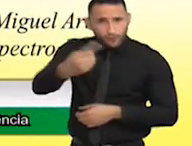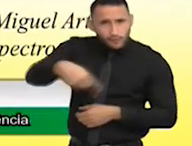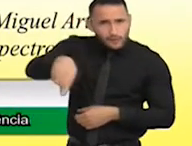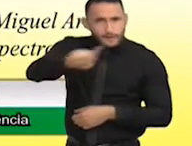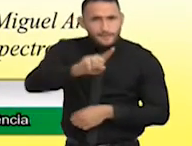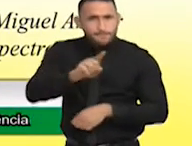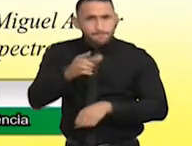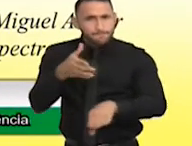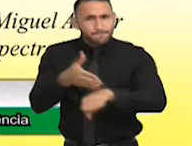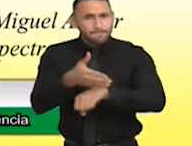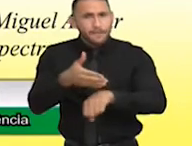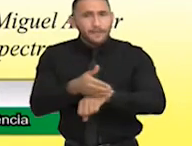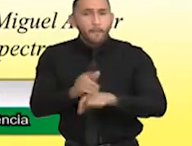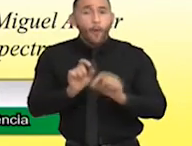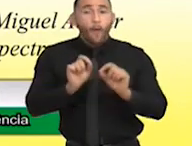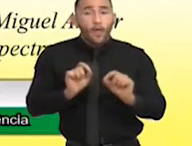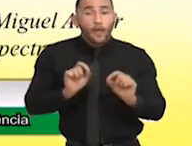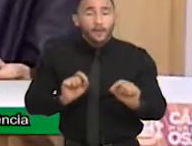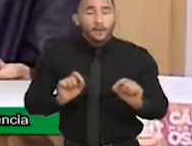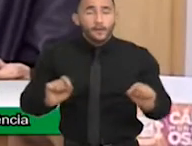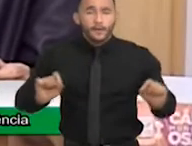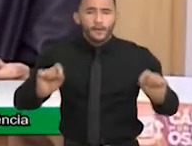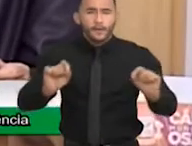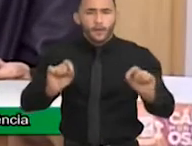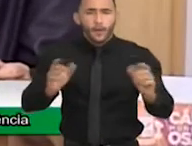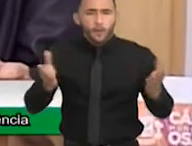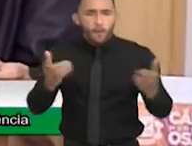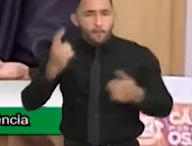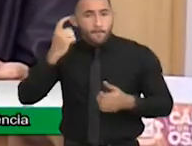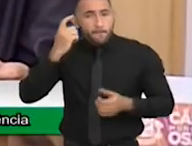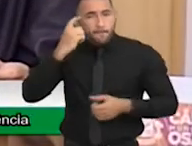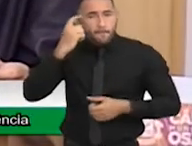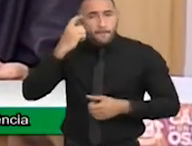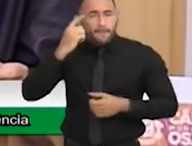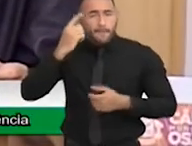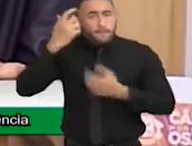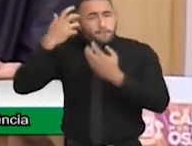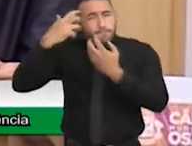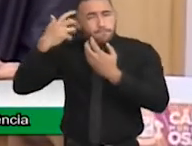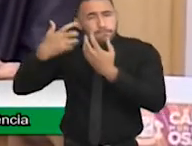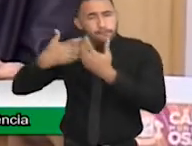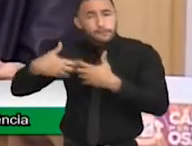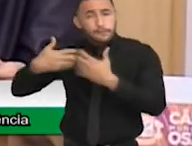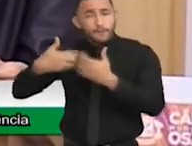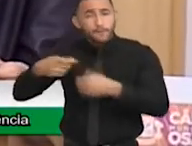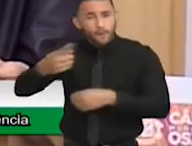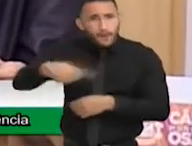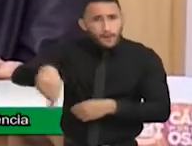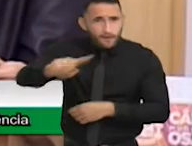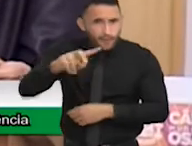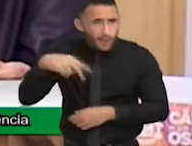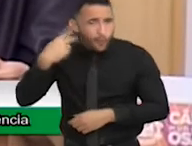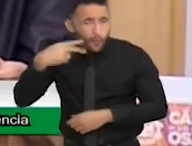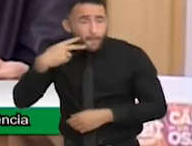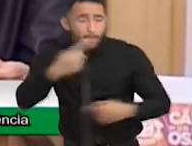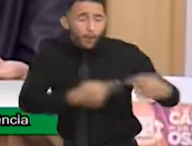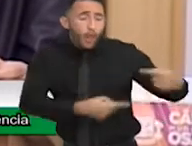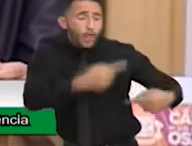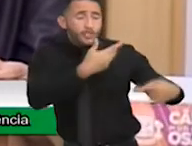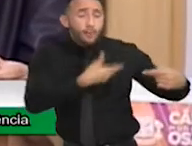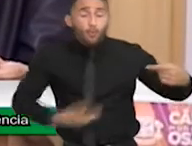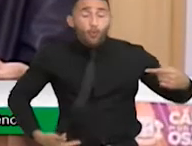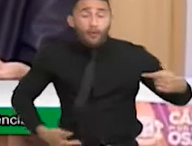e eu gostaria, enquanto ele vai preparando, de fazer uma reflexão, trazer uma reflexão aos nossos vereadores. política pública é uma luta